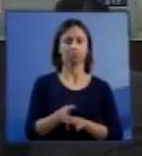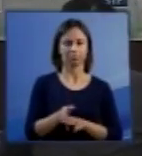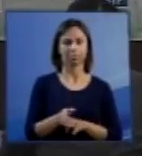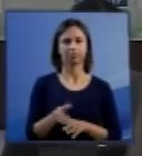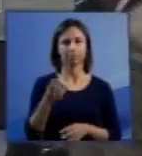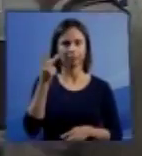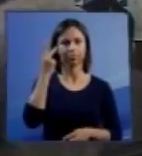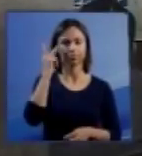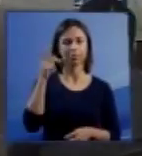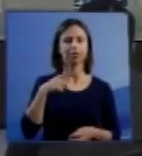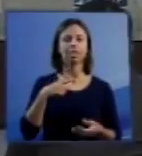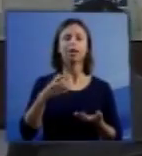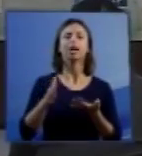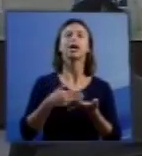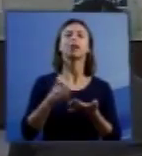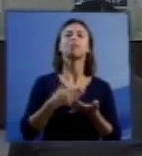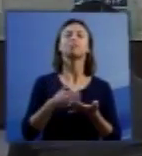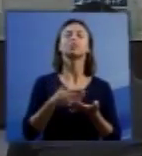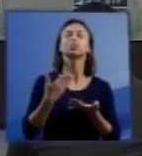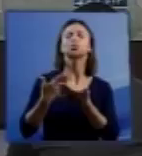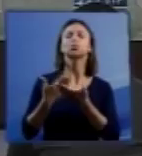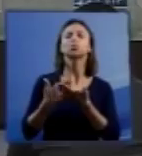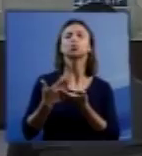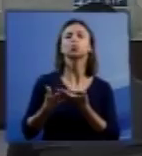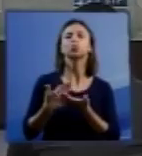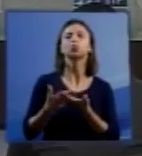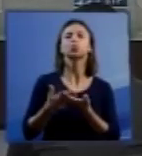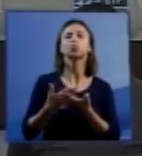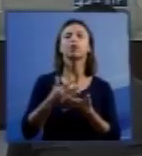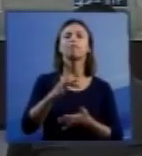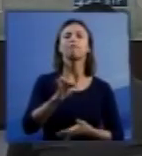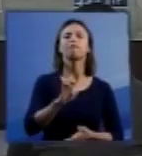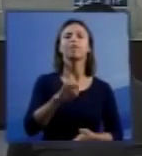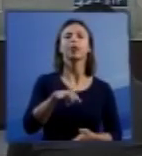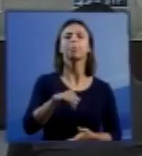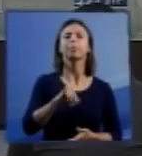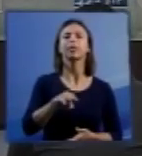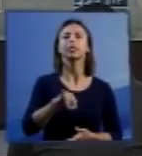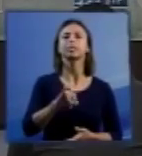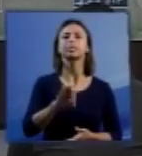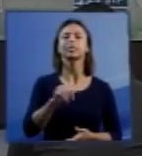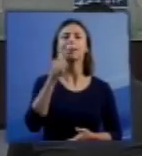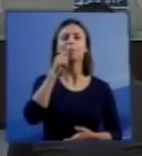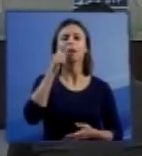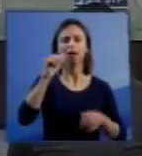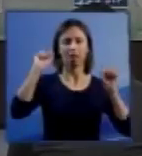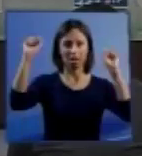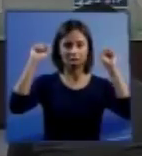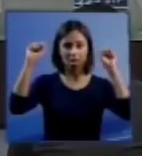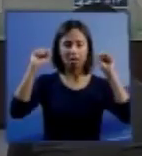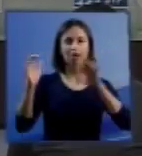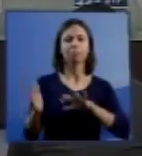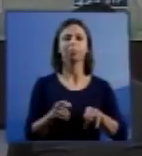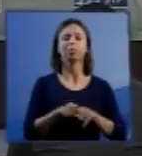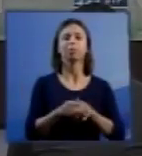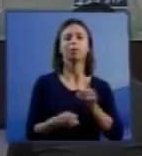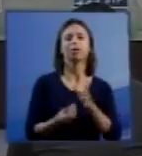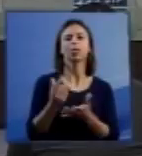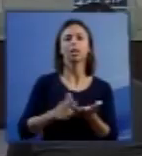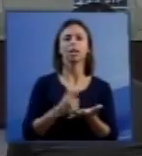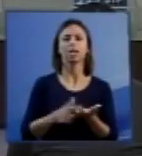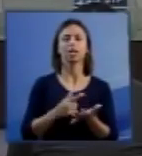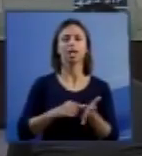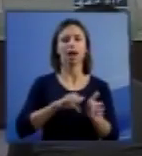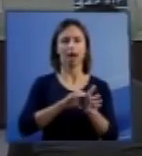Revista de Estudos Feministas, entre vários outros. É autora de artigos e capítulos de